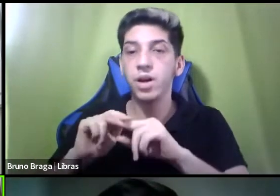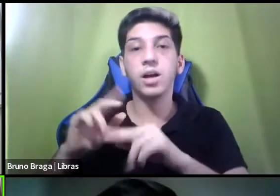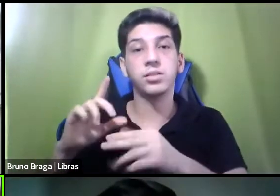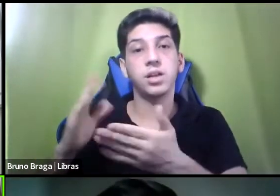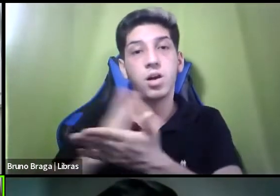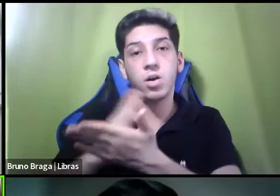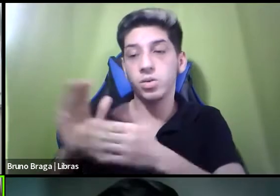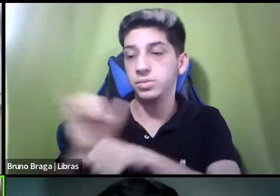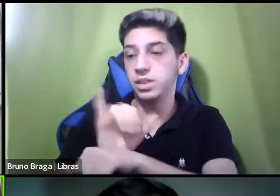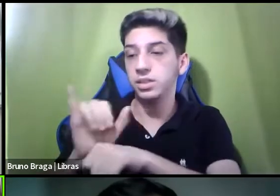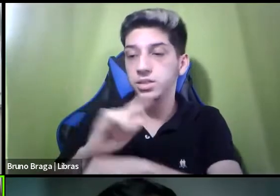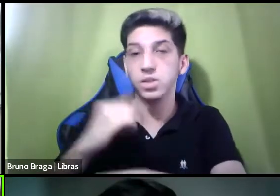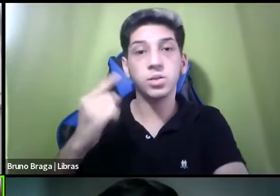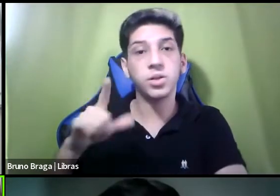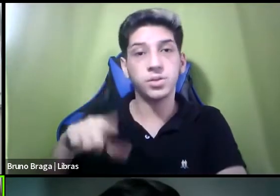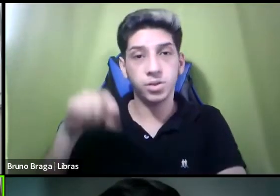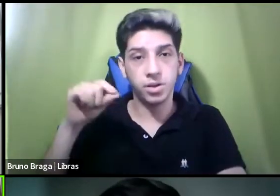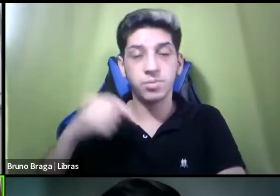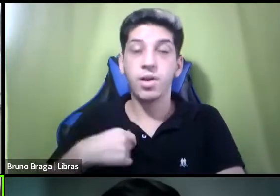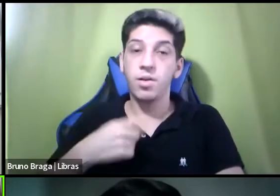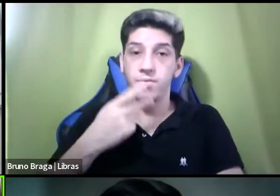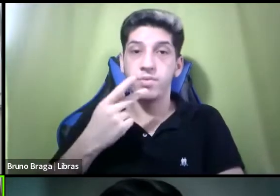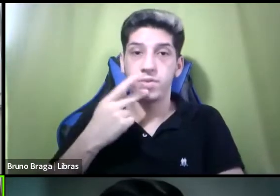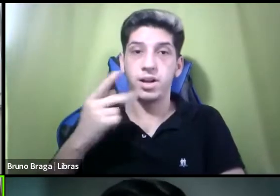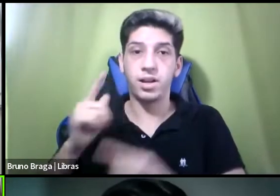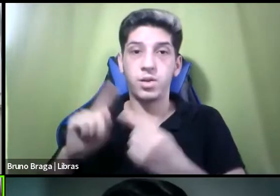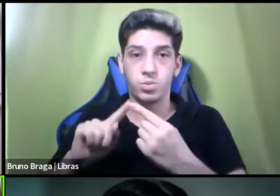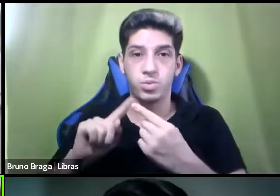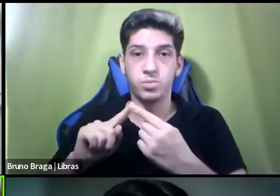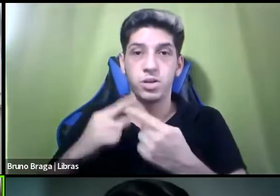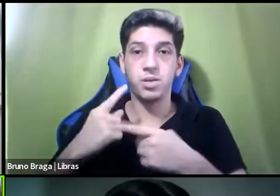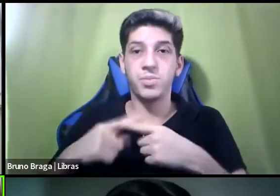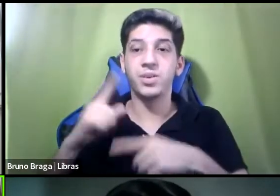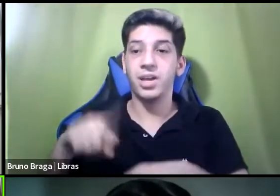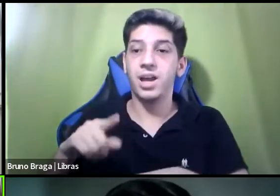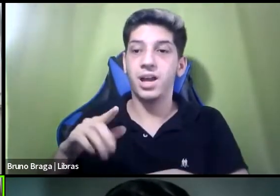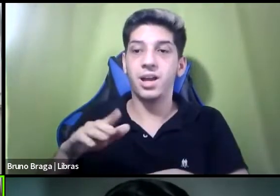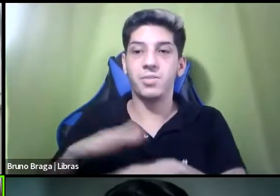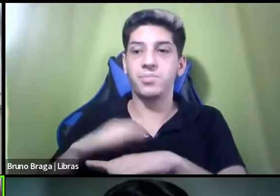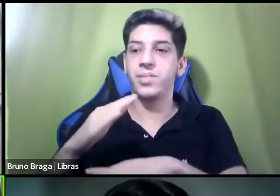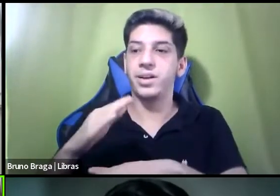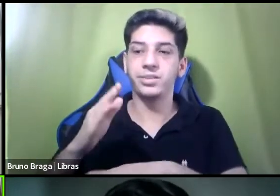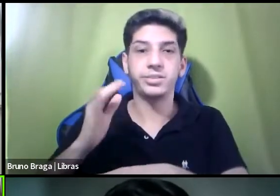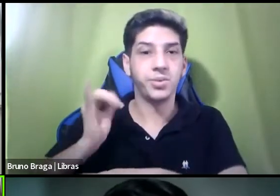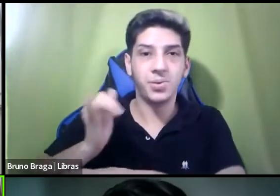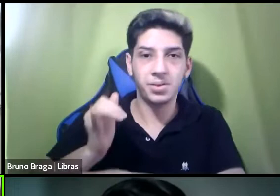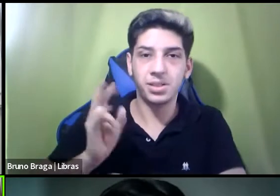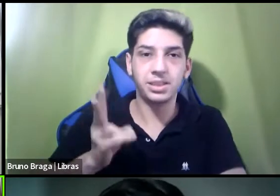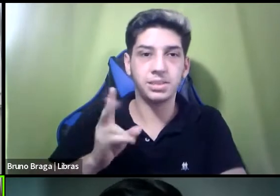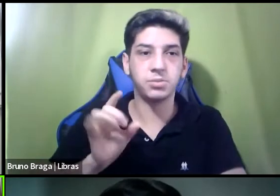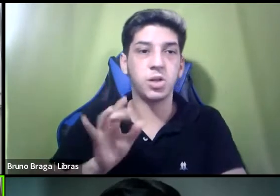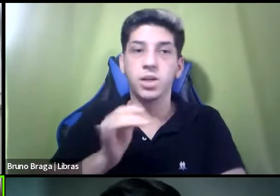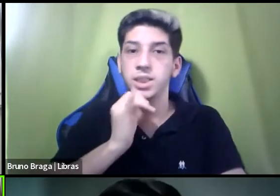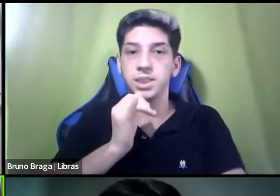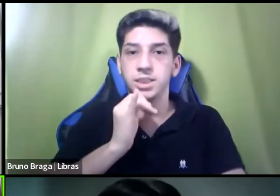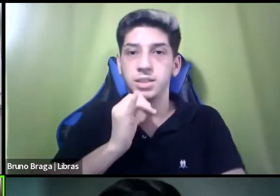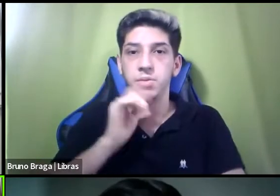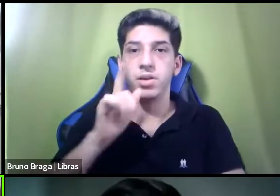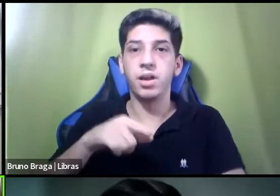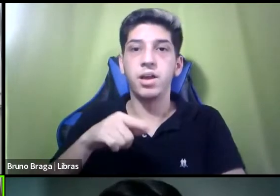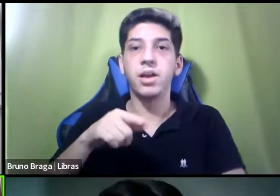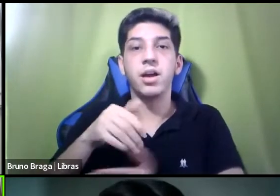nós tomamos. Eu vou citar uma delas porque é a mais citada só para exemplificar. É a multa penal.